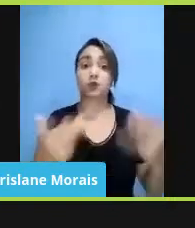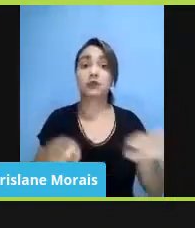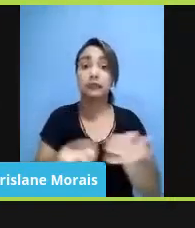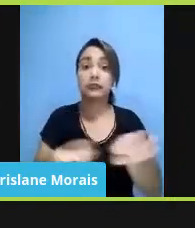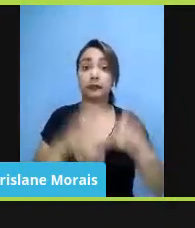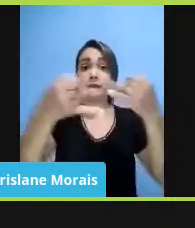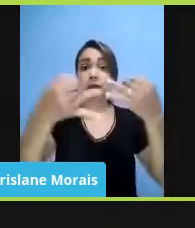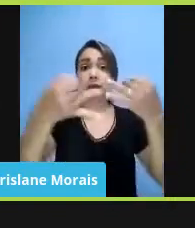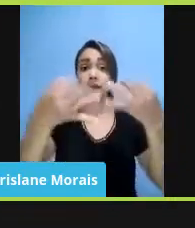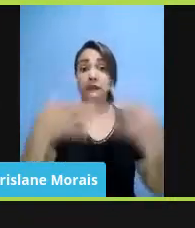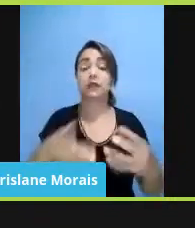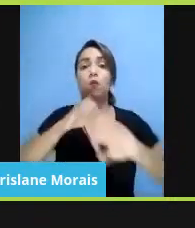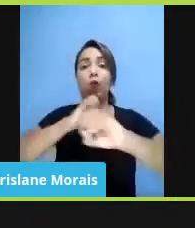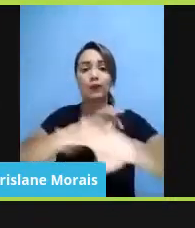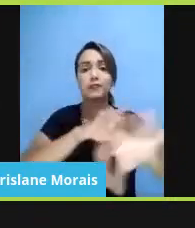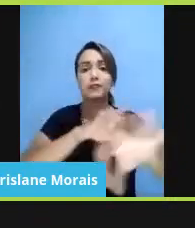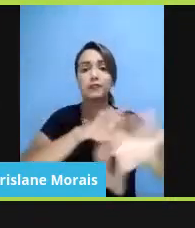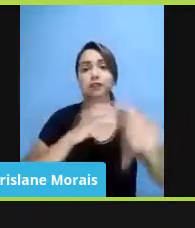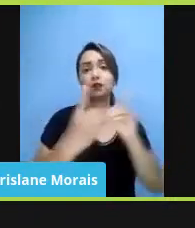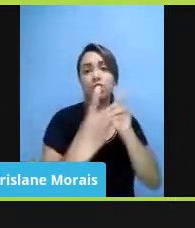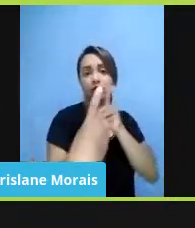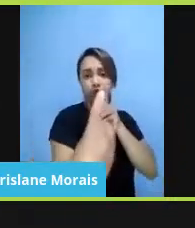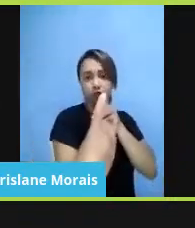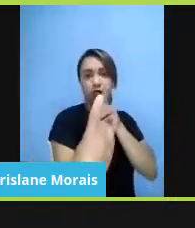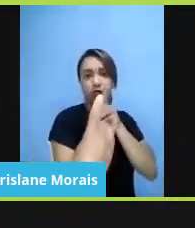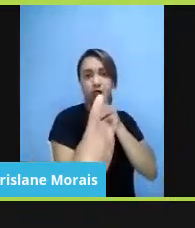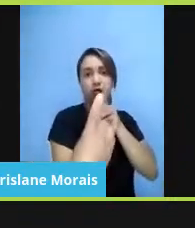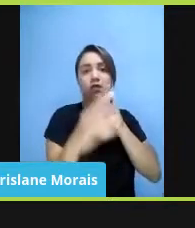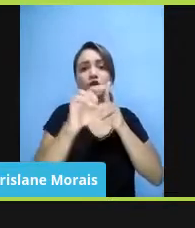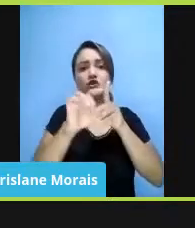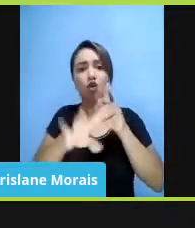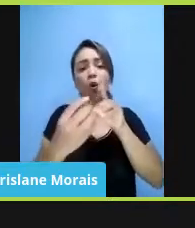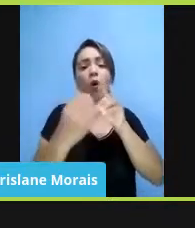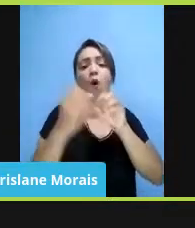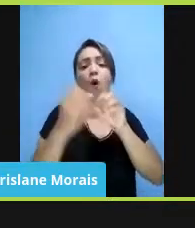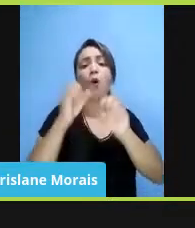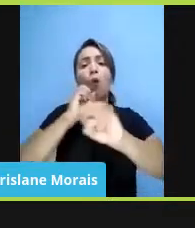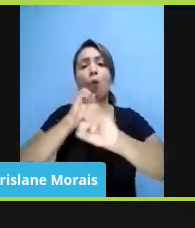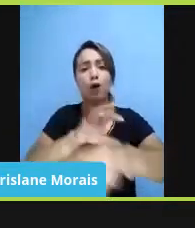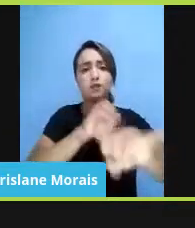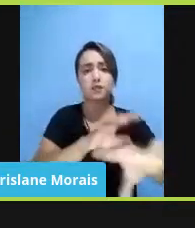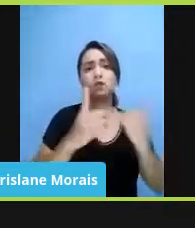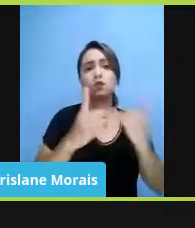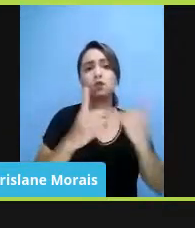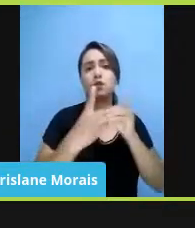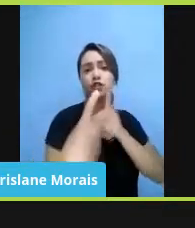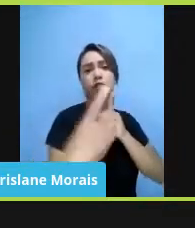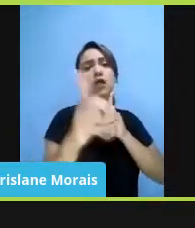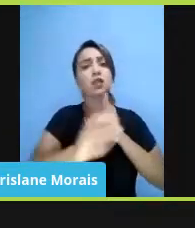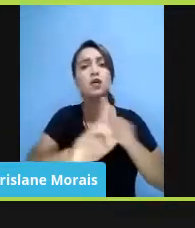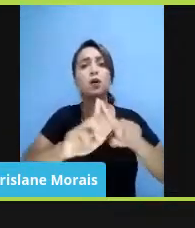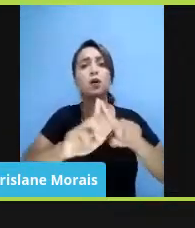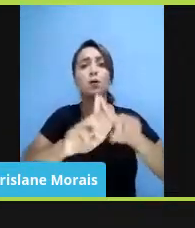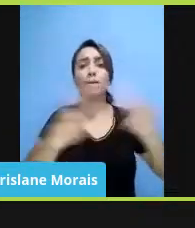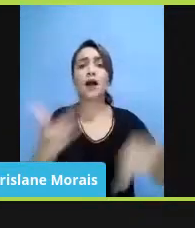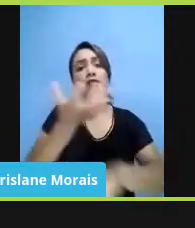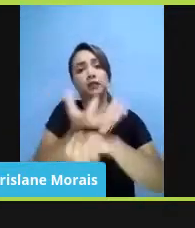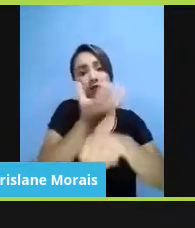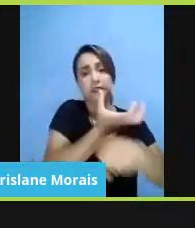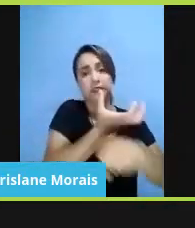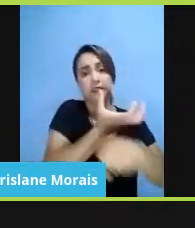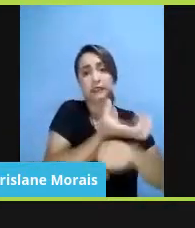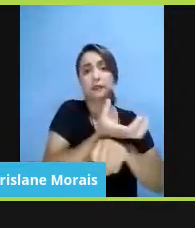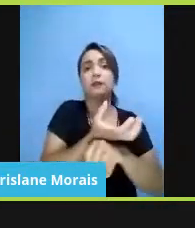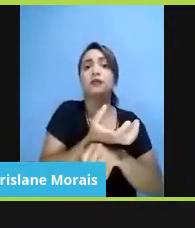educação à distância, não é bem educação à distância, né? Porque a educação à distância, ela também tem uma disciplina legal própria.